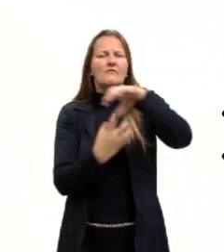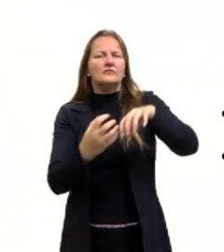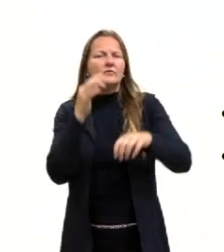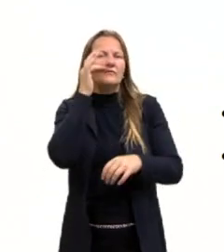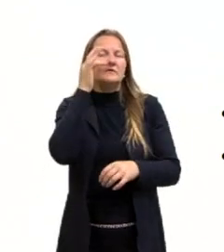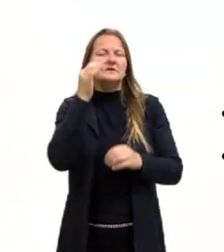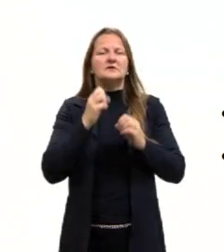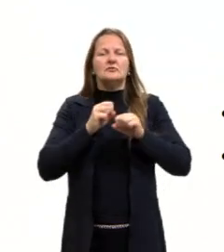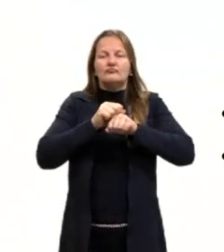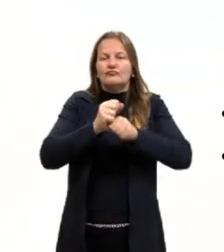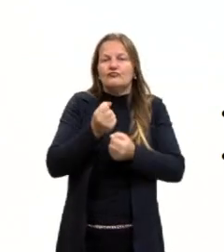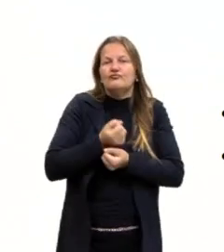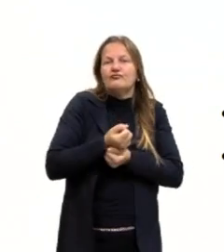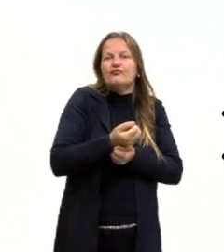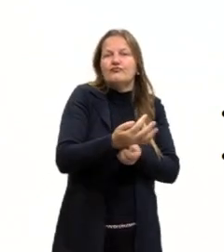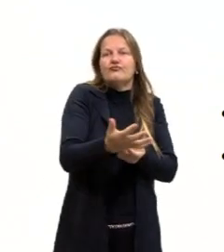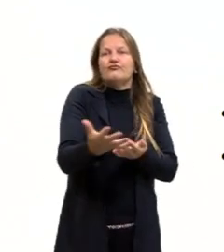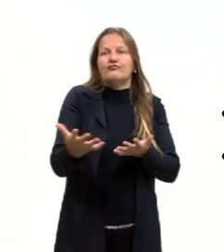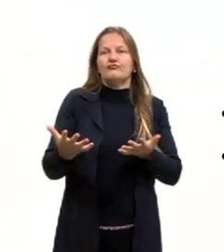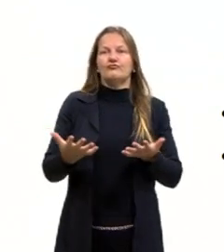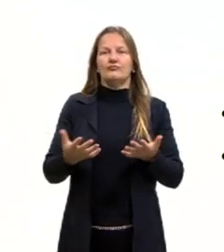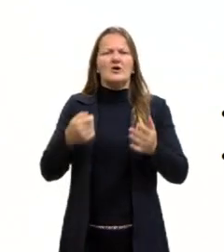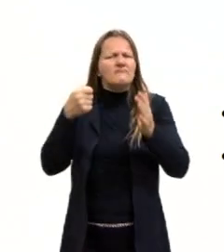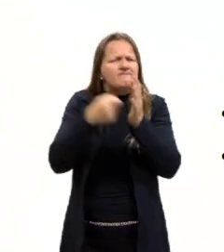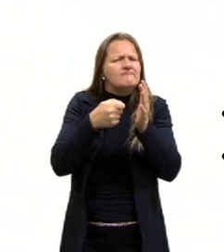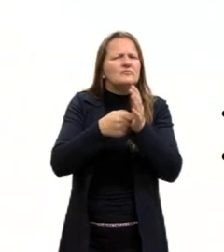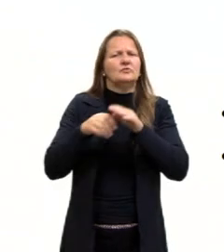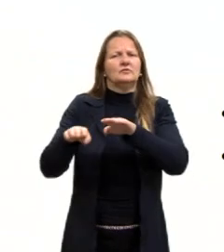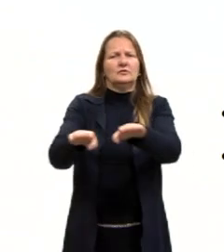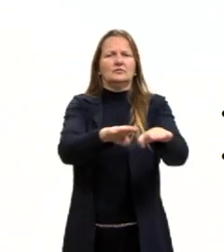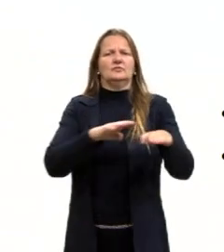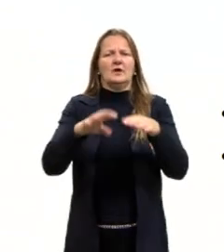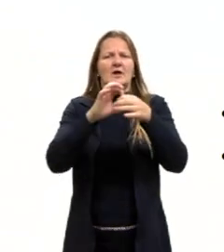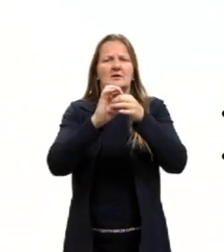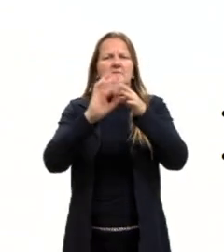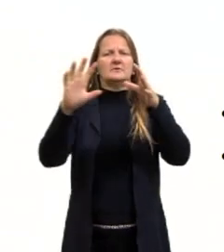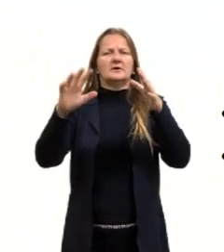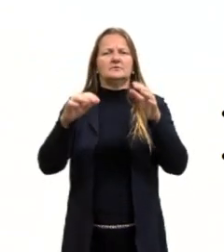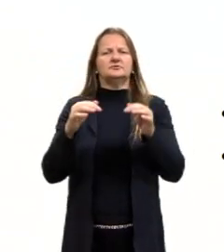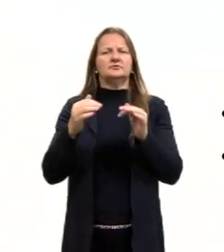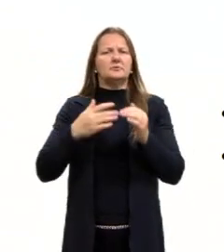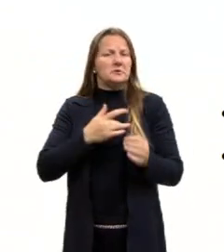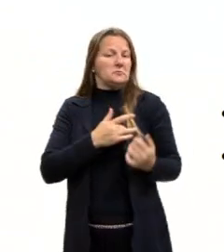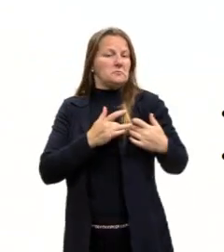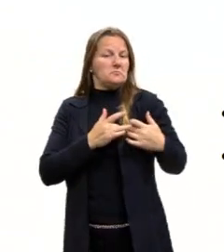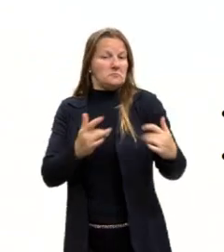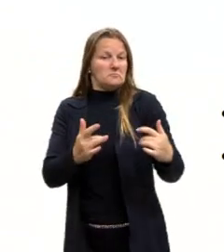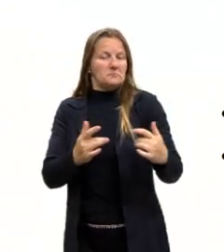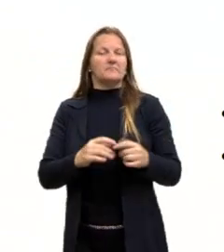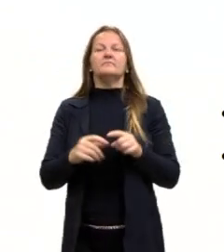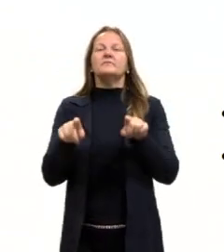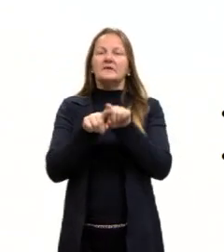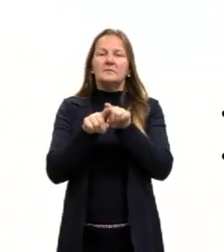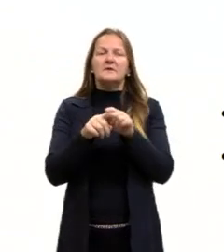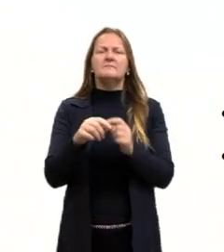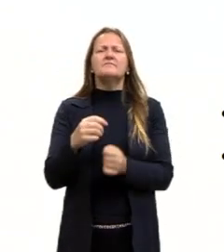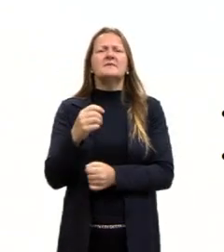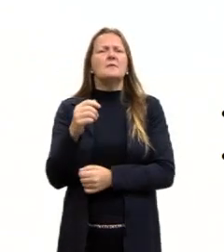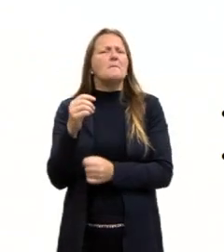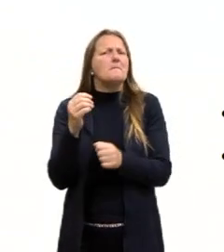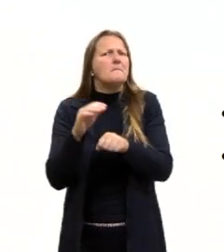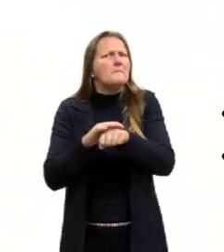pelo mundo, a luta por igualdade, liberdade, fraternidade, ou pelo menos esses ideais. As